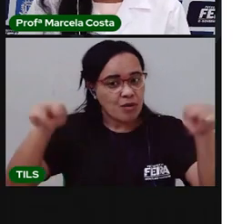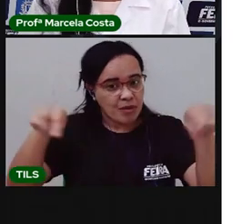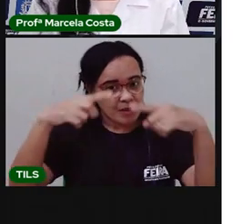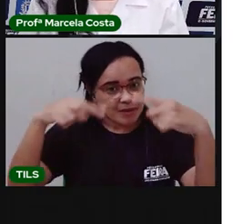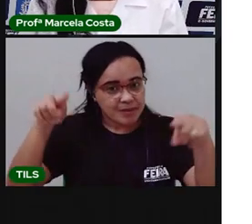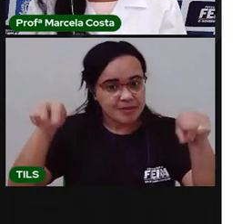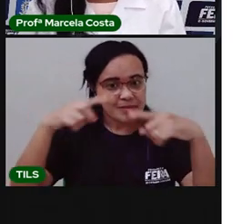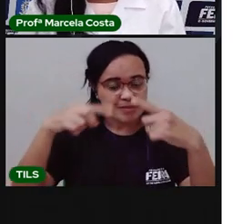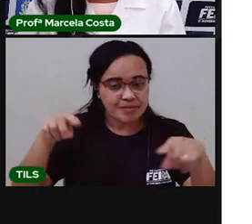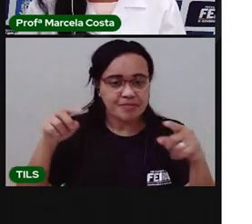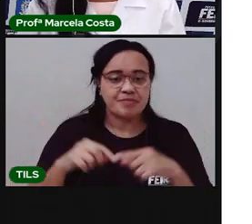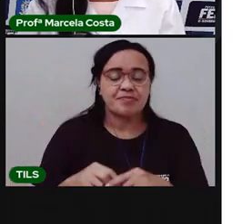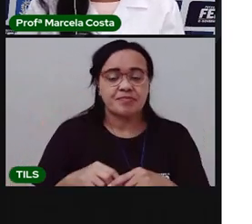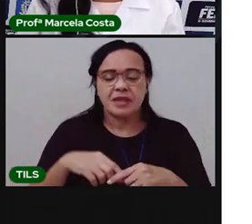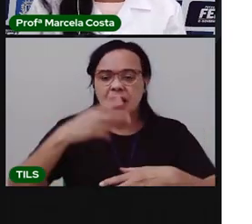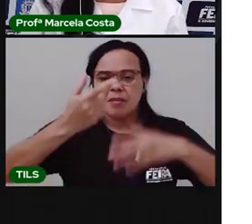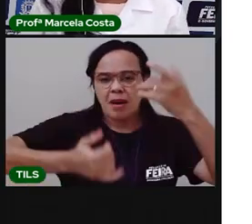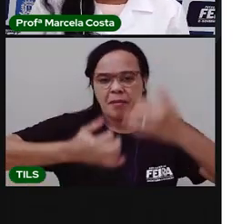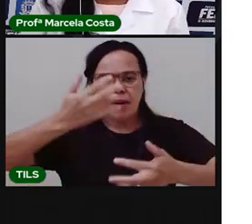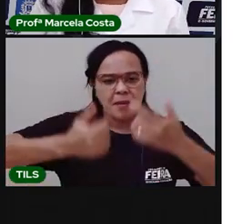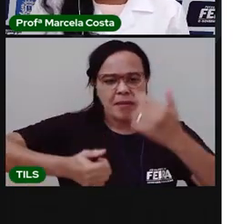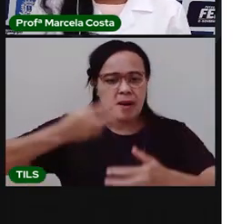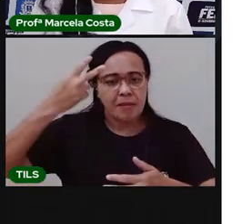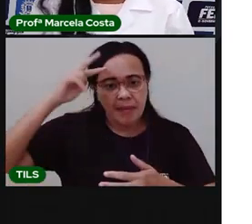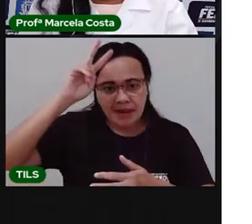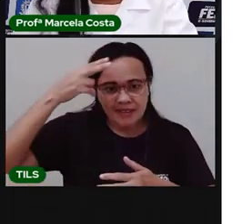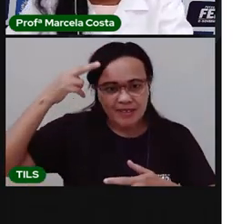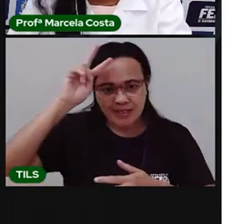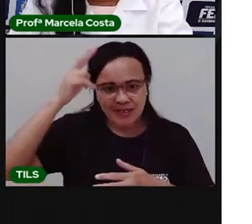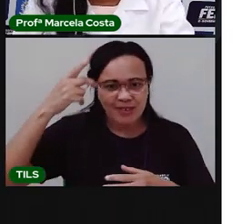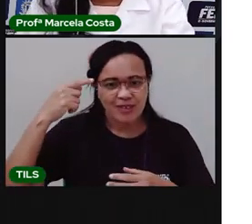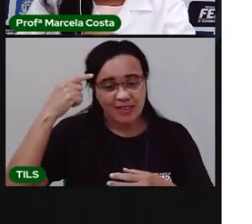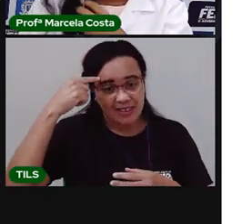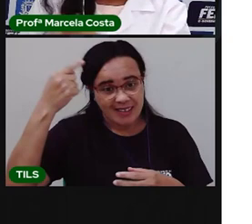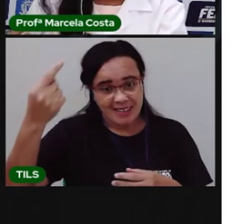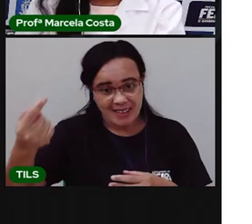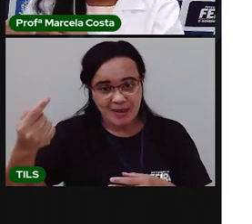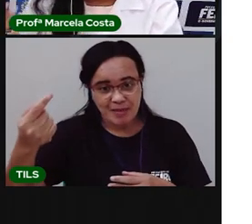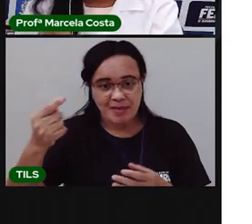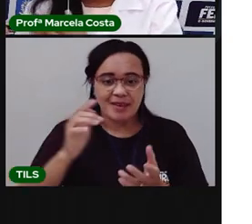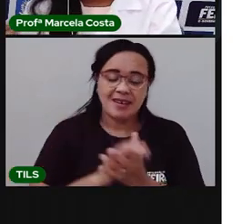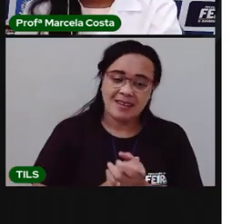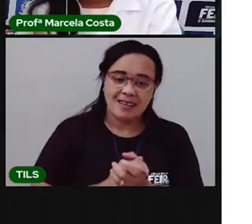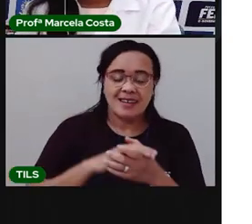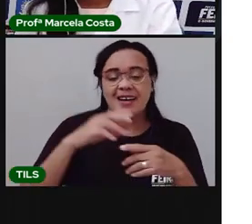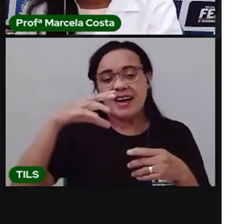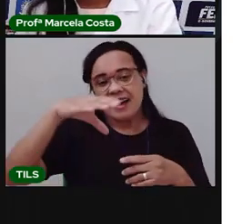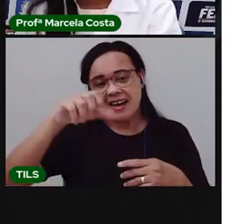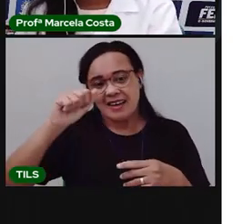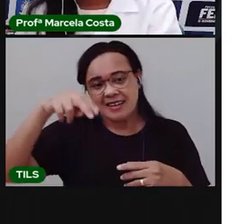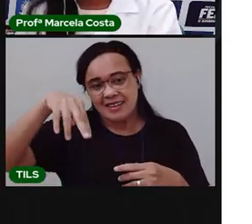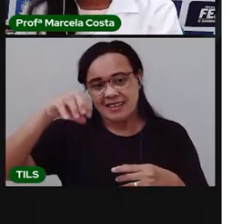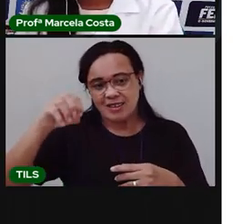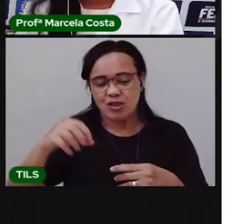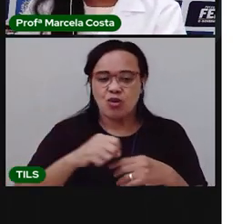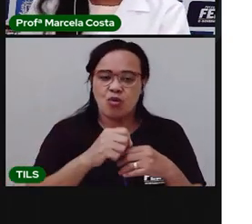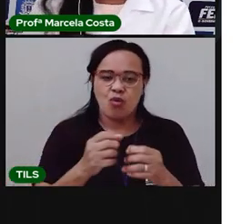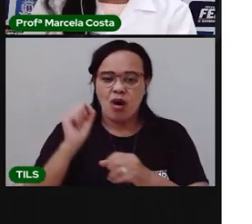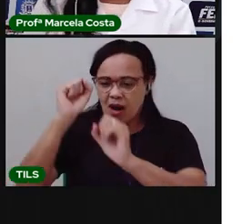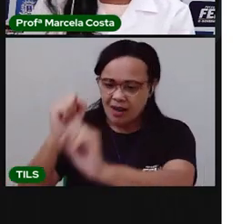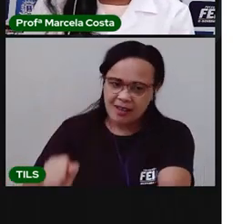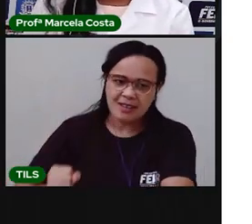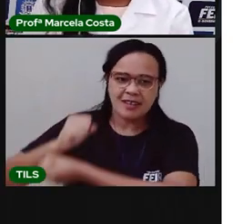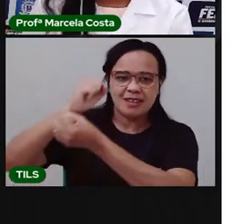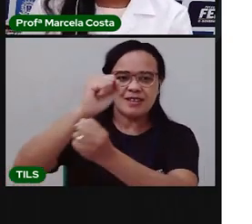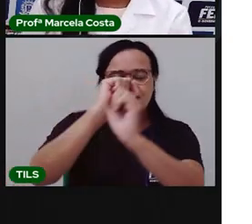né, que contava uma história, que era aquela cantiga, que a canoa virou, vou deixar ela virar, e aí